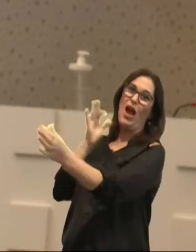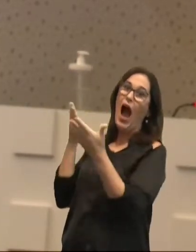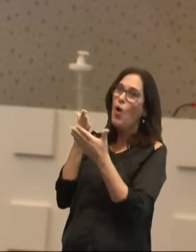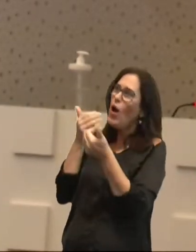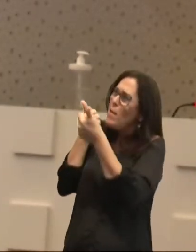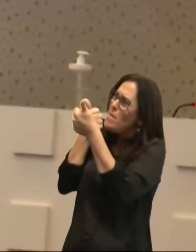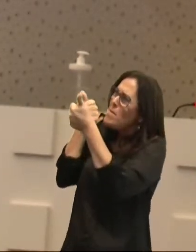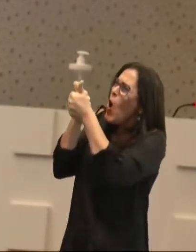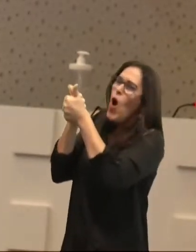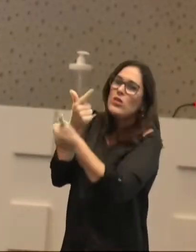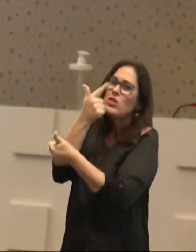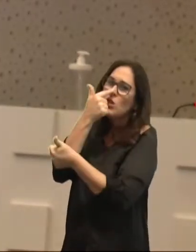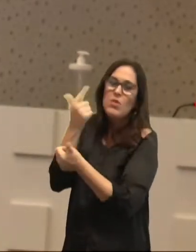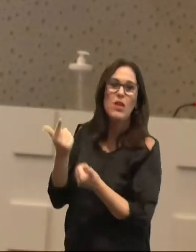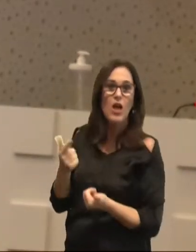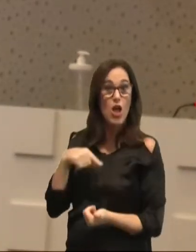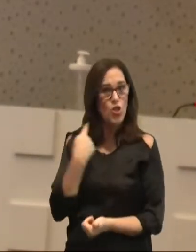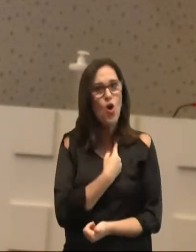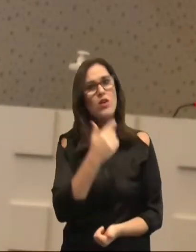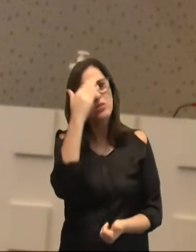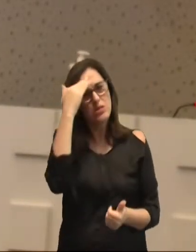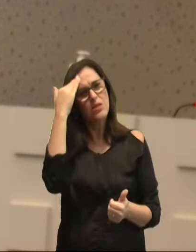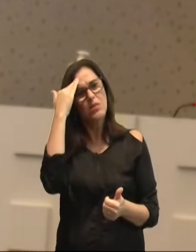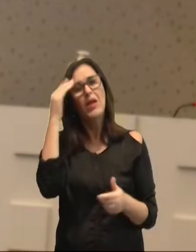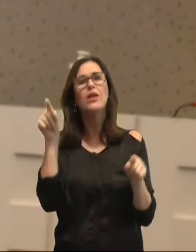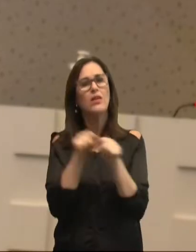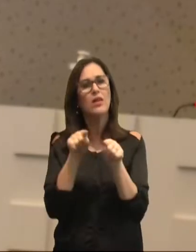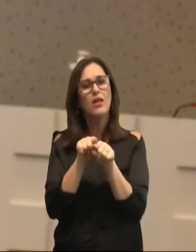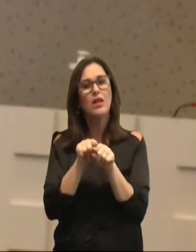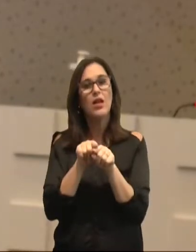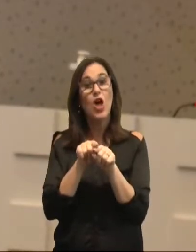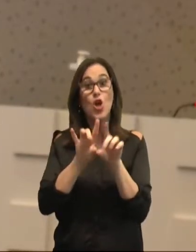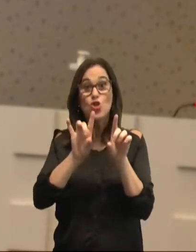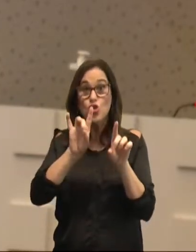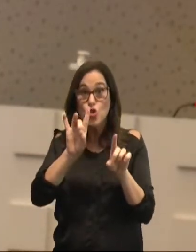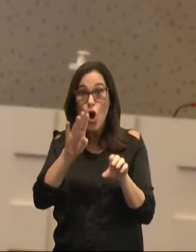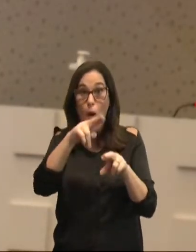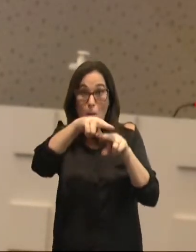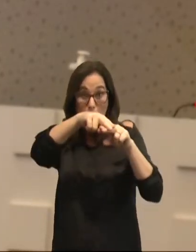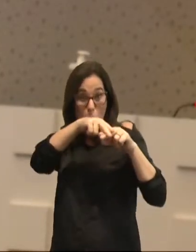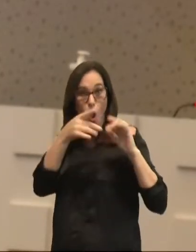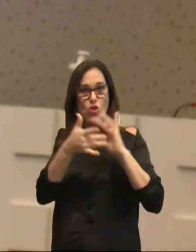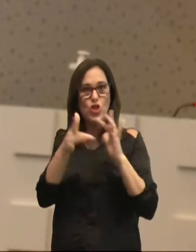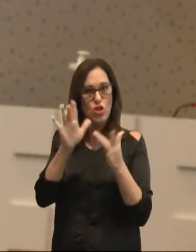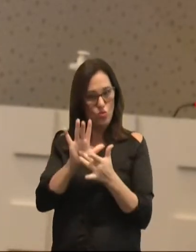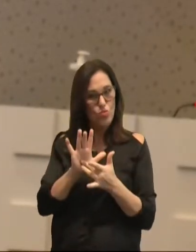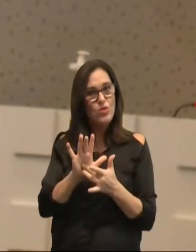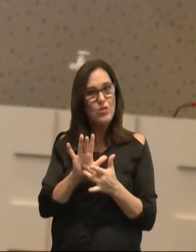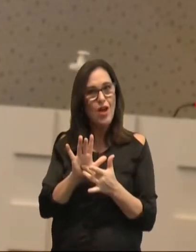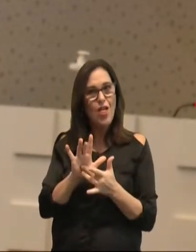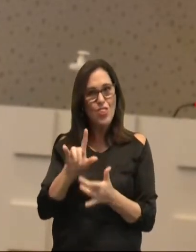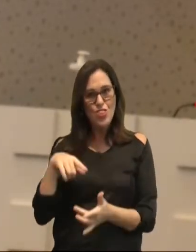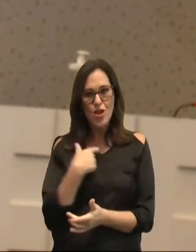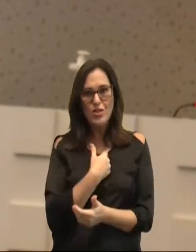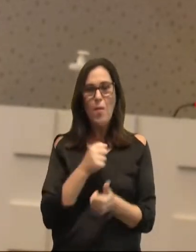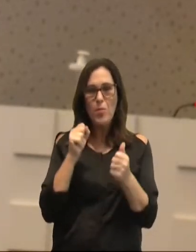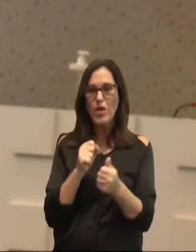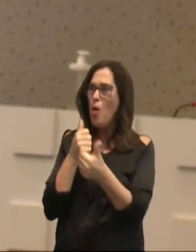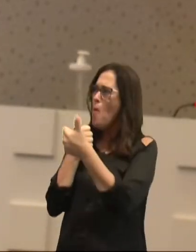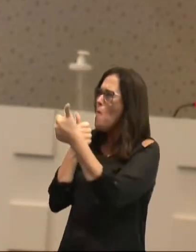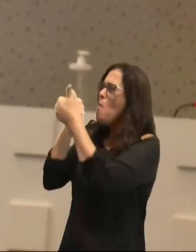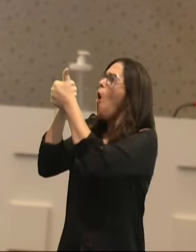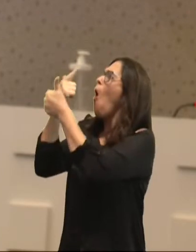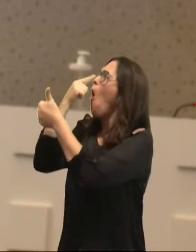isso também, que só por meio de Jesus nós estamos próximos, nós podemos nos aproximar de Deus e ter o